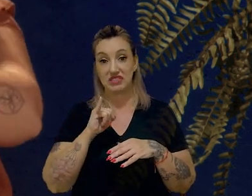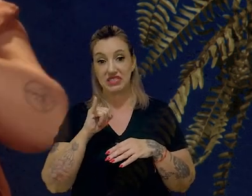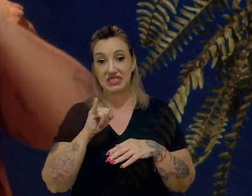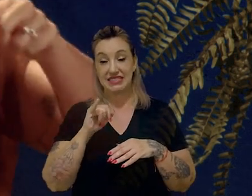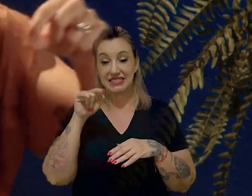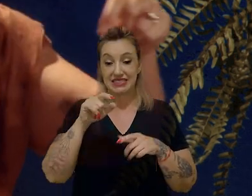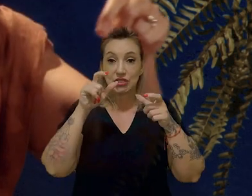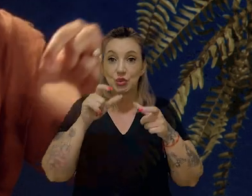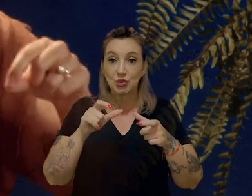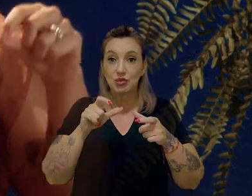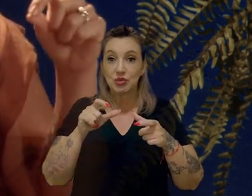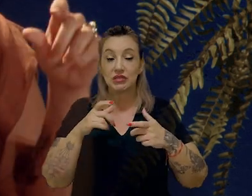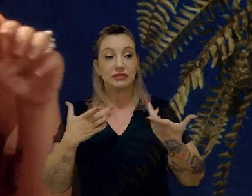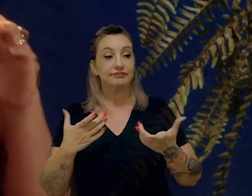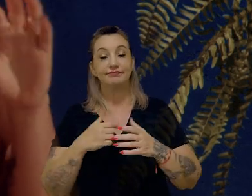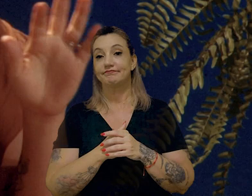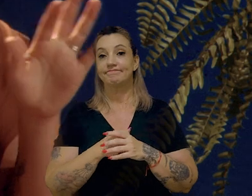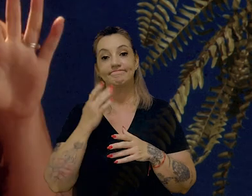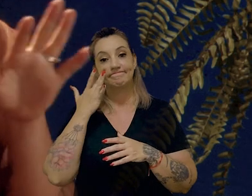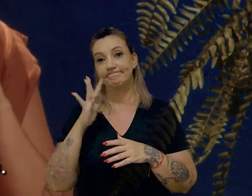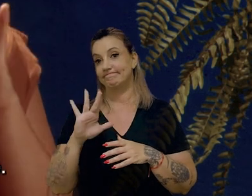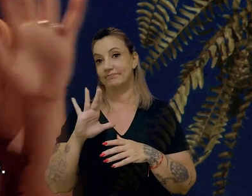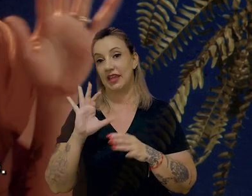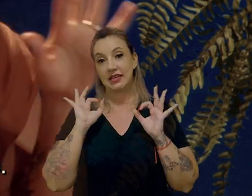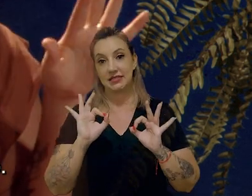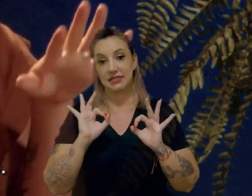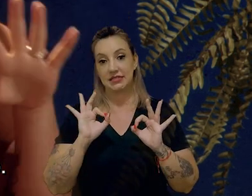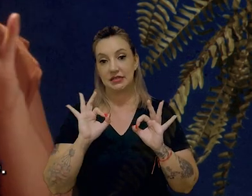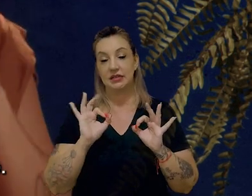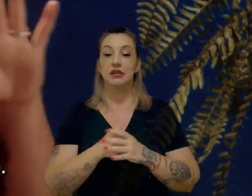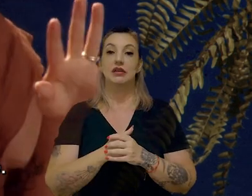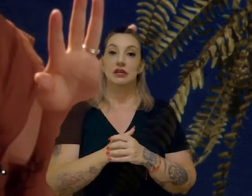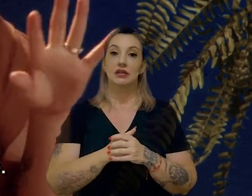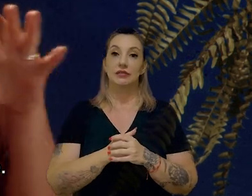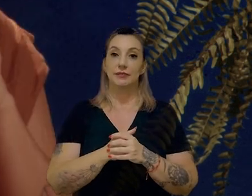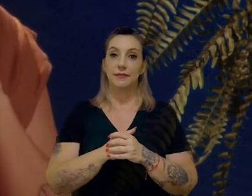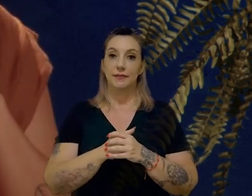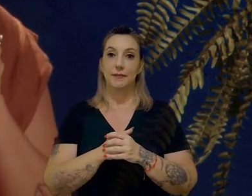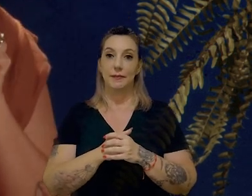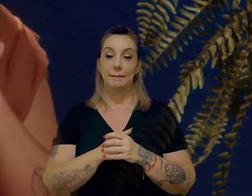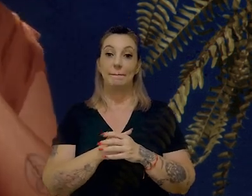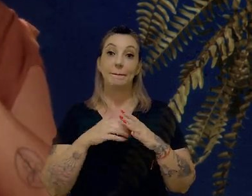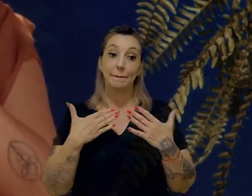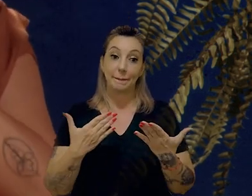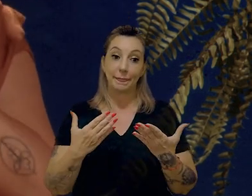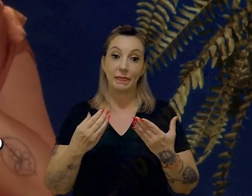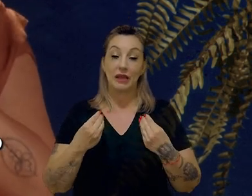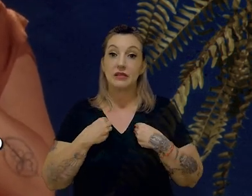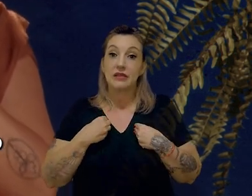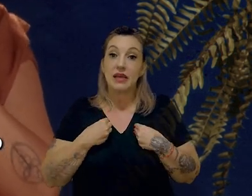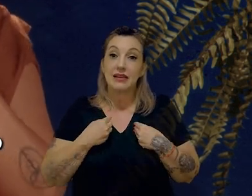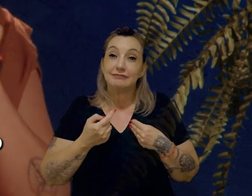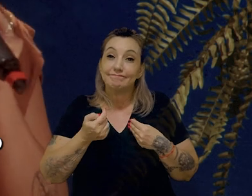coordenada X, Y, Z, a gente não tem a certeza, não tem mesmo. Mas nos dá um cheiro.